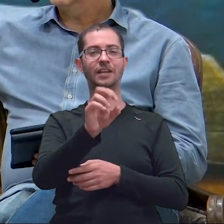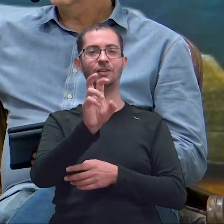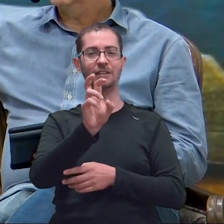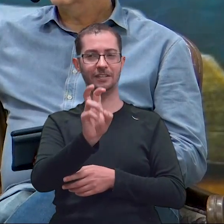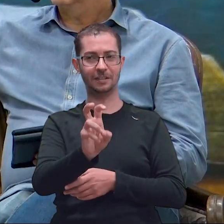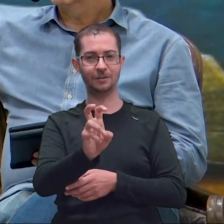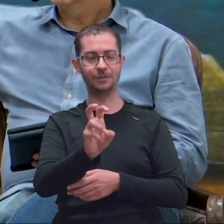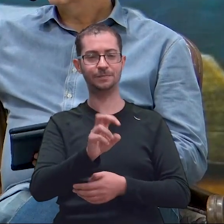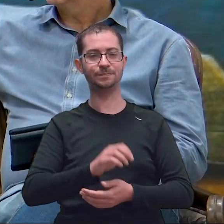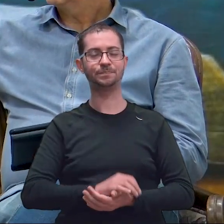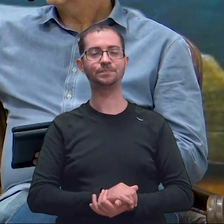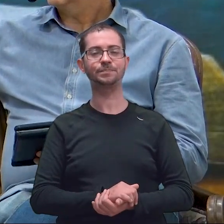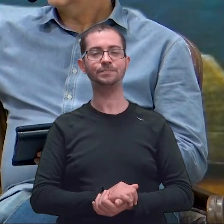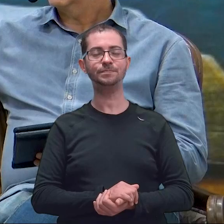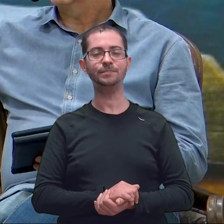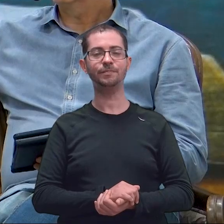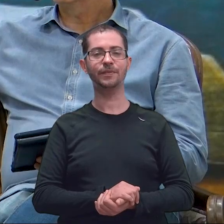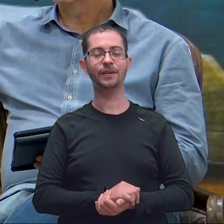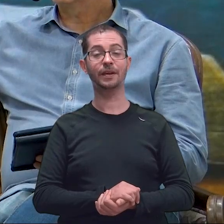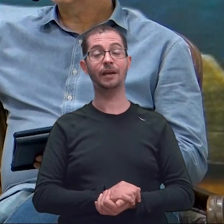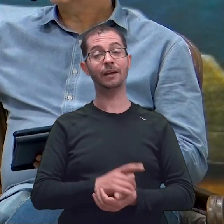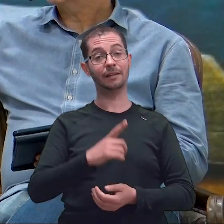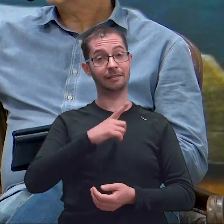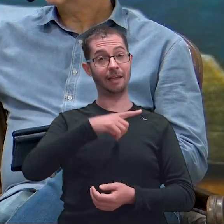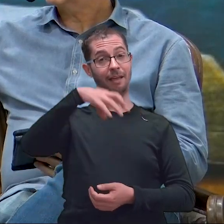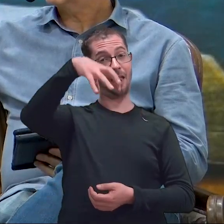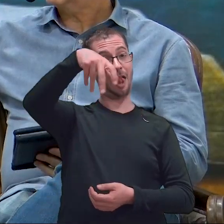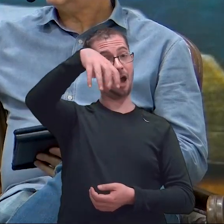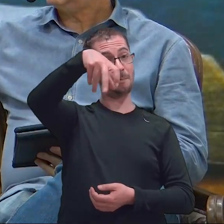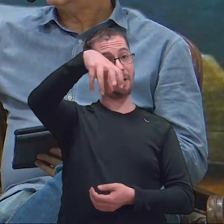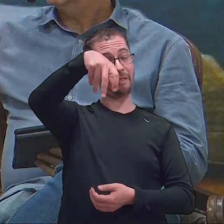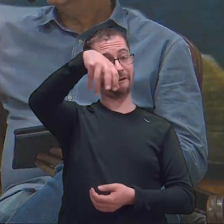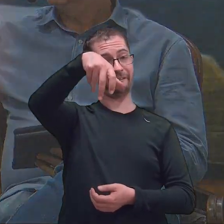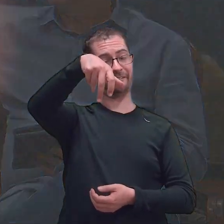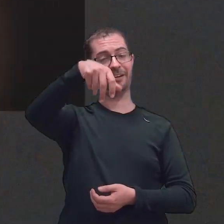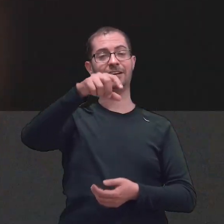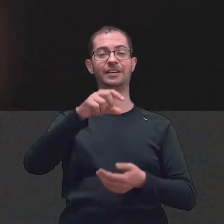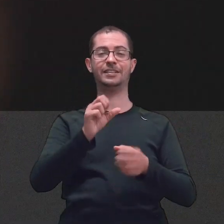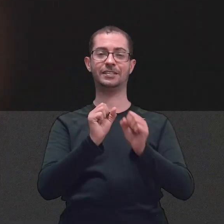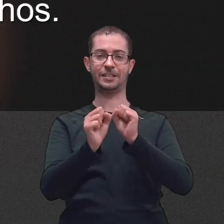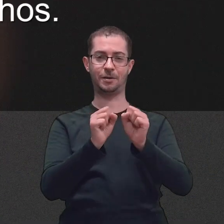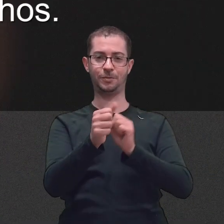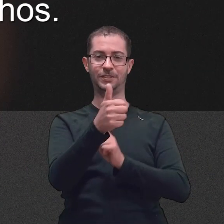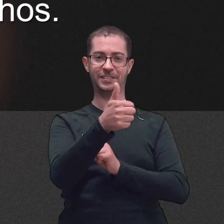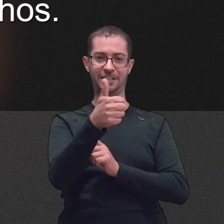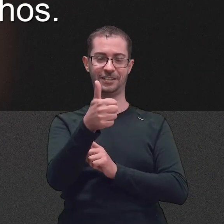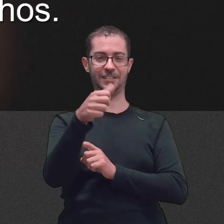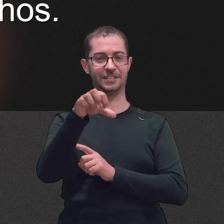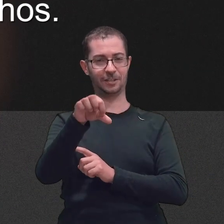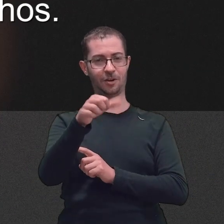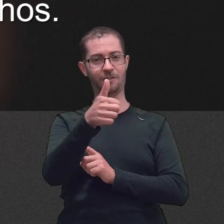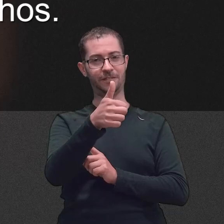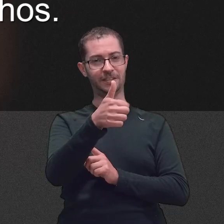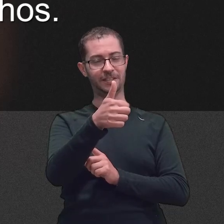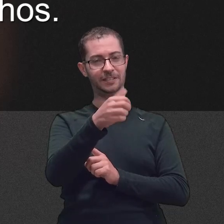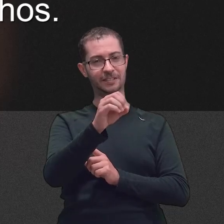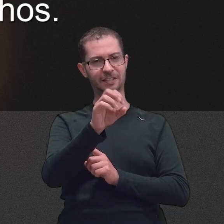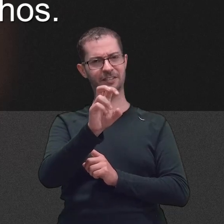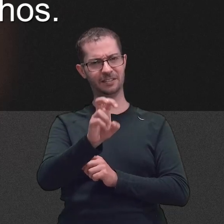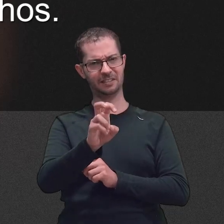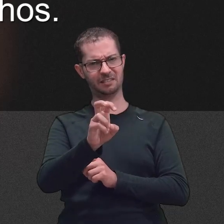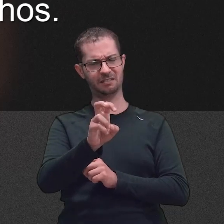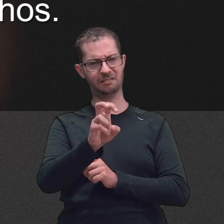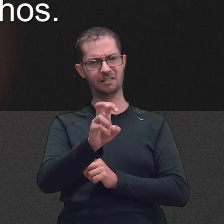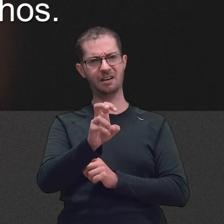meu irmão. Nós temos aqui, Lâmpada, ó, o Salmo 119, 105. Lâmpada para os meus pés